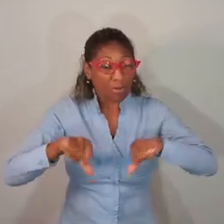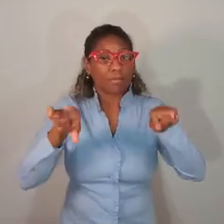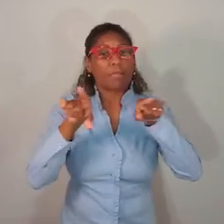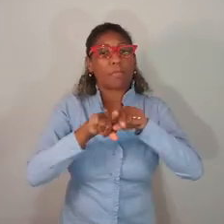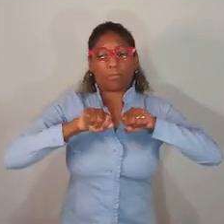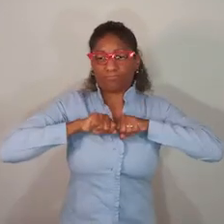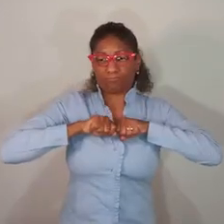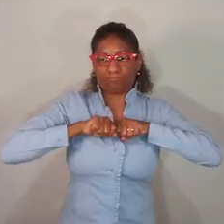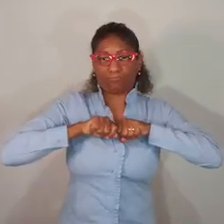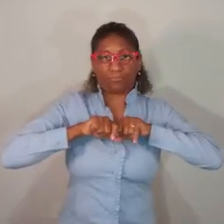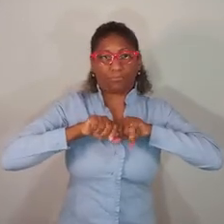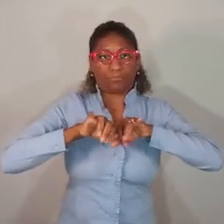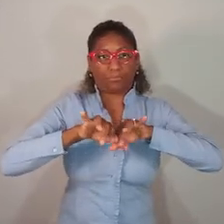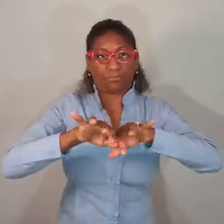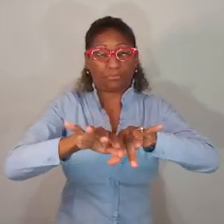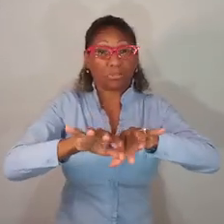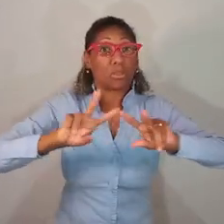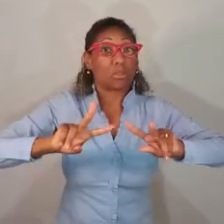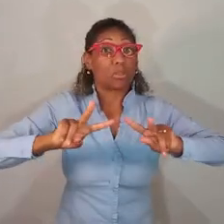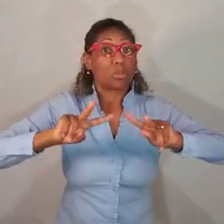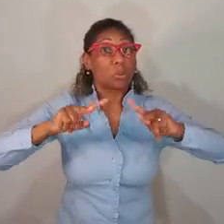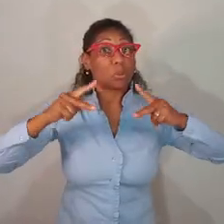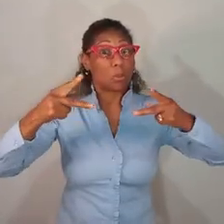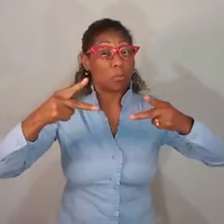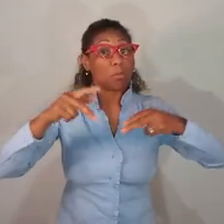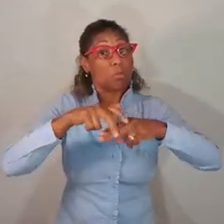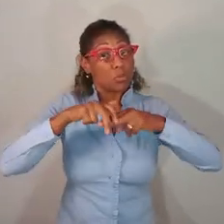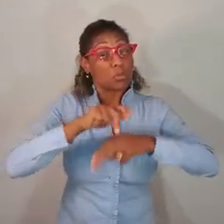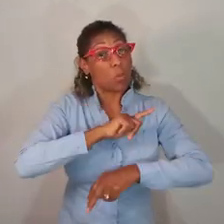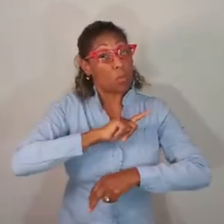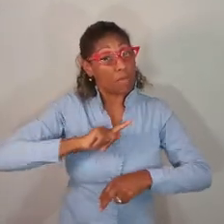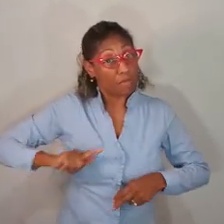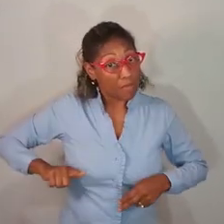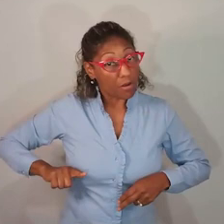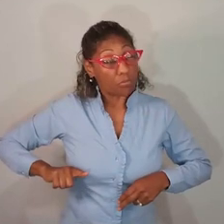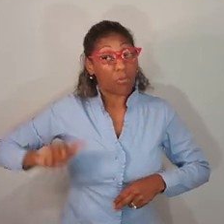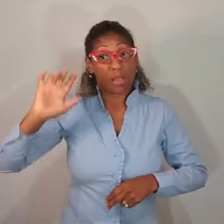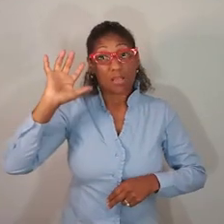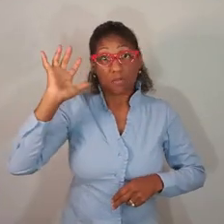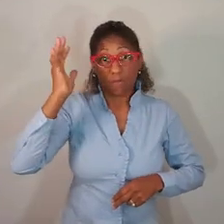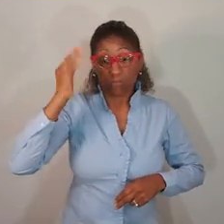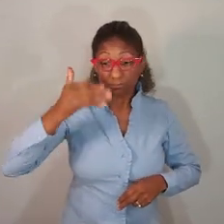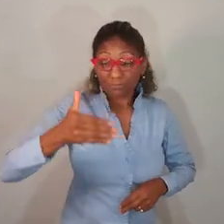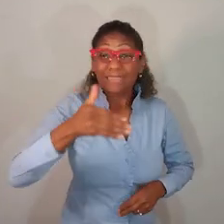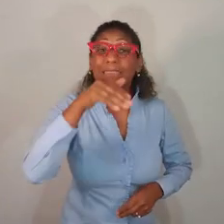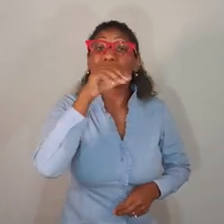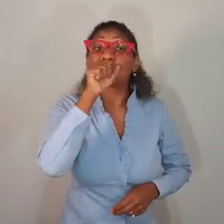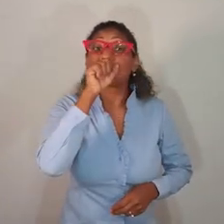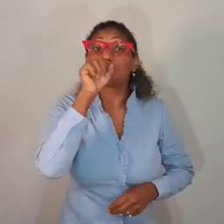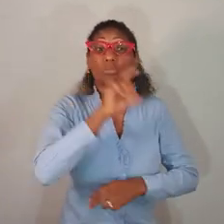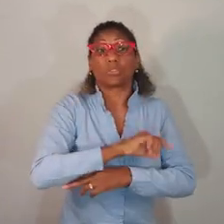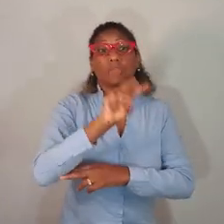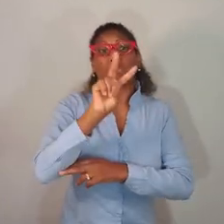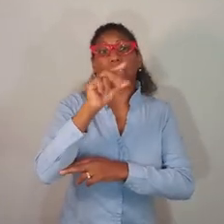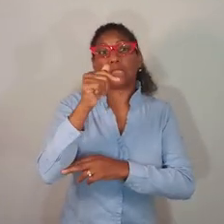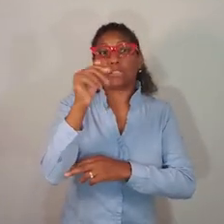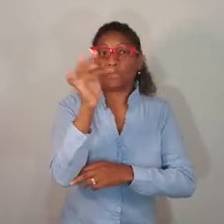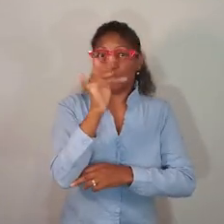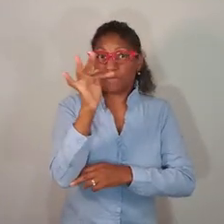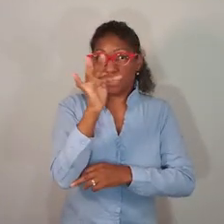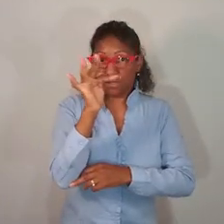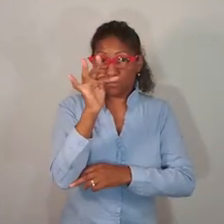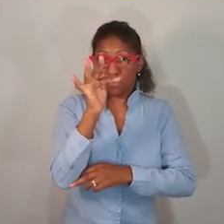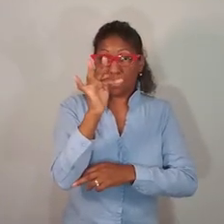contágio está extremamente elevado. Por esse motivo, o governo do Estado decidiu que a partir de sábado, dia 27 de